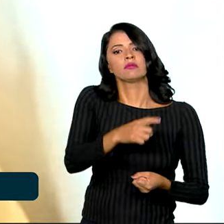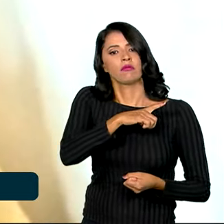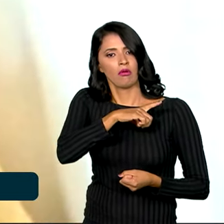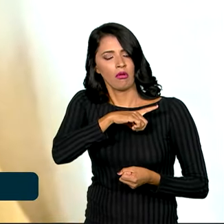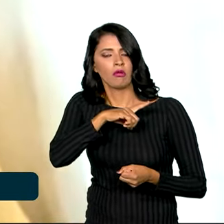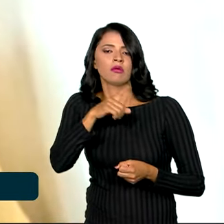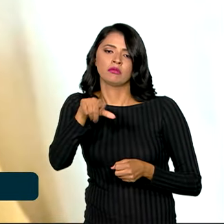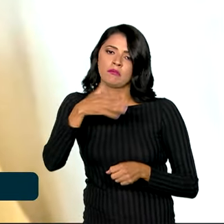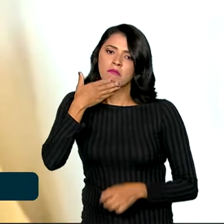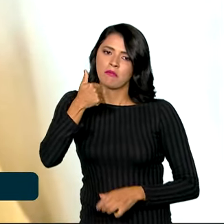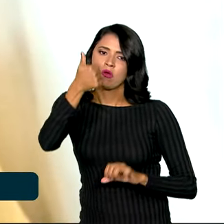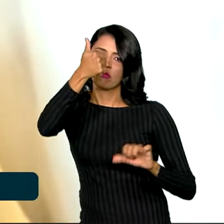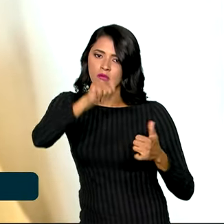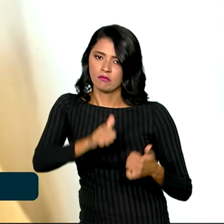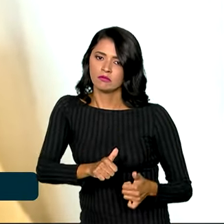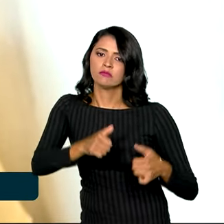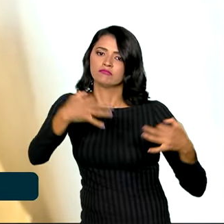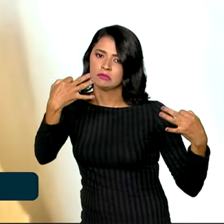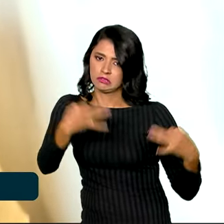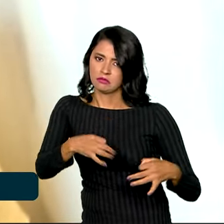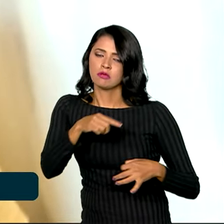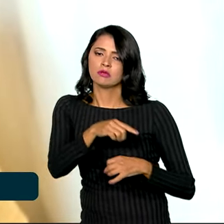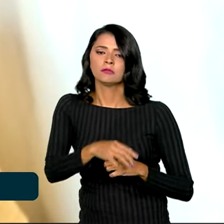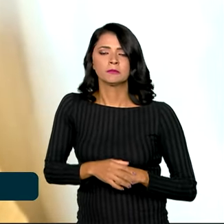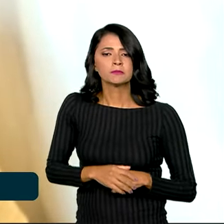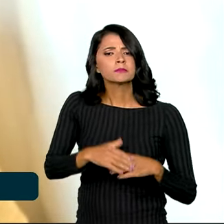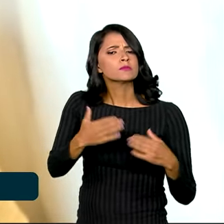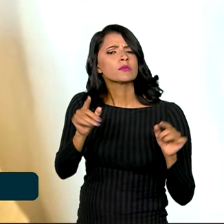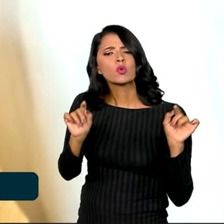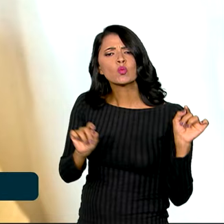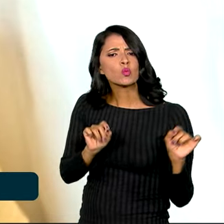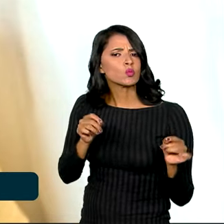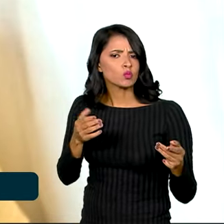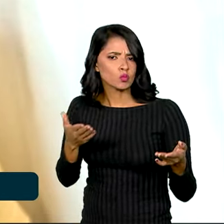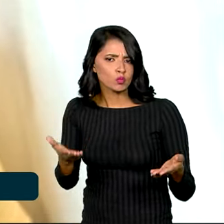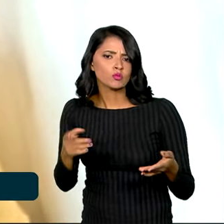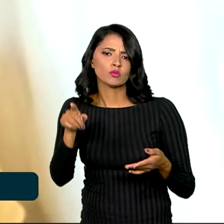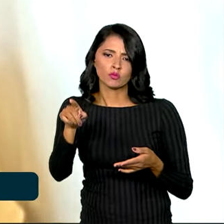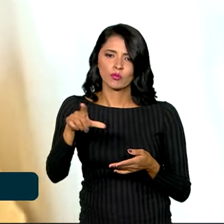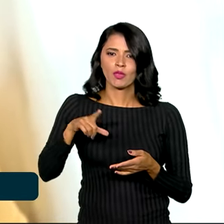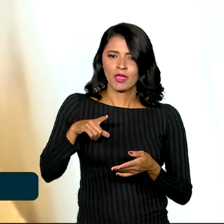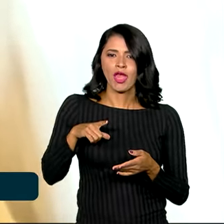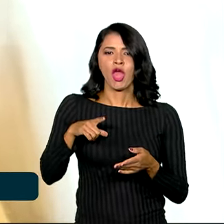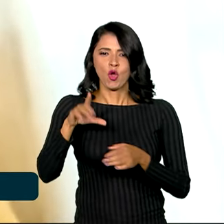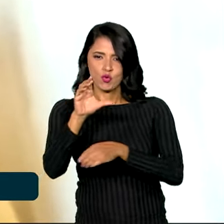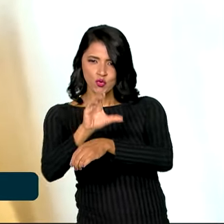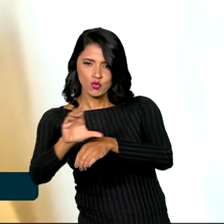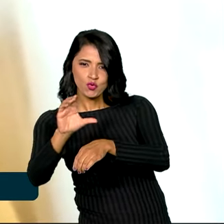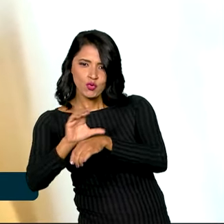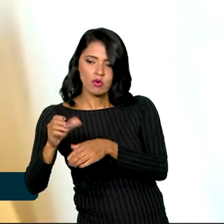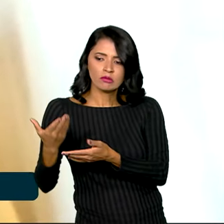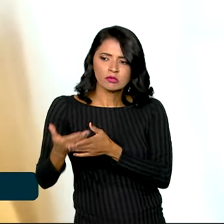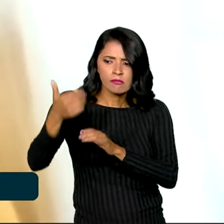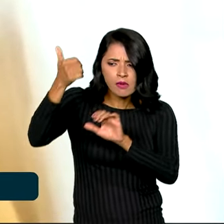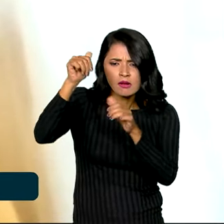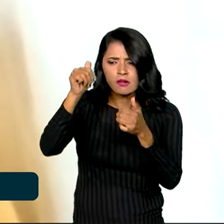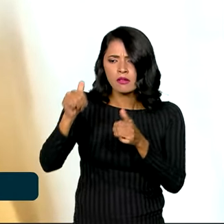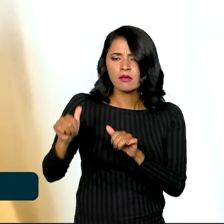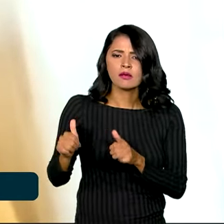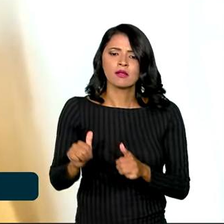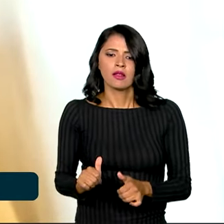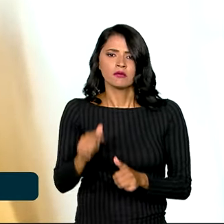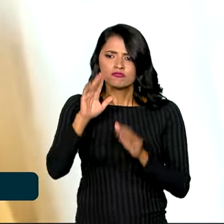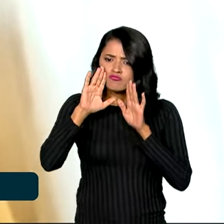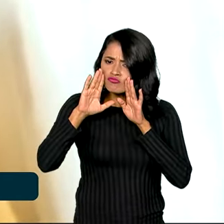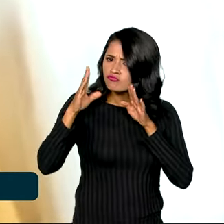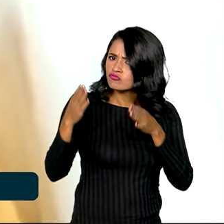Então eu acho que a análise vai ser muito bem nisso. É o que os cursinhos que estão fazendo essa análise, eles estão